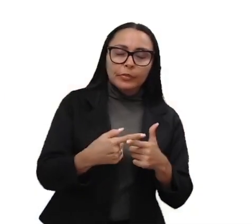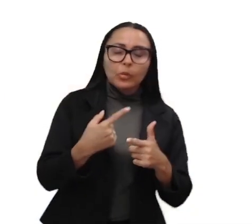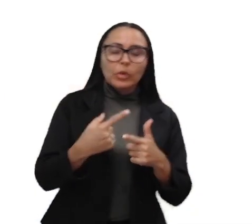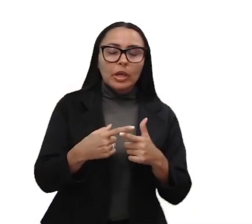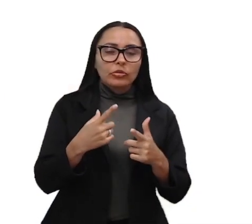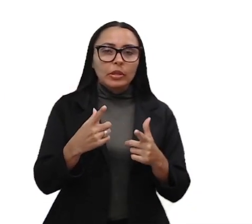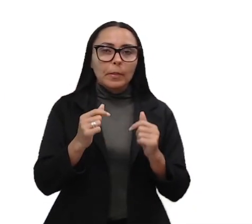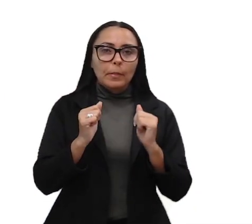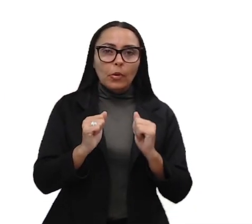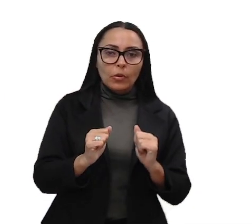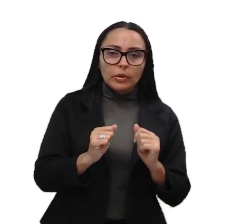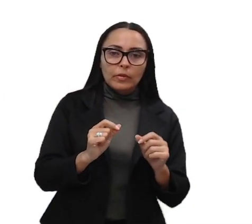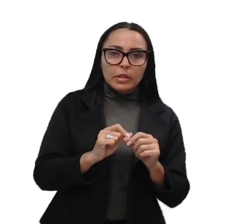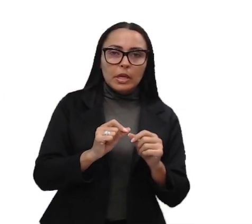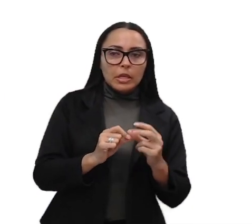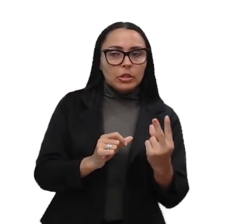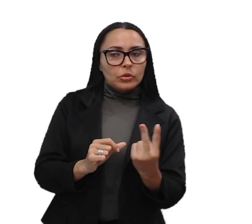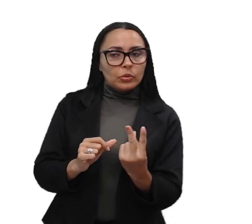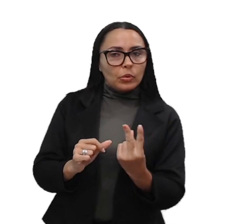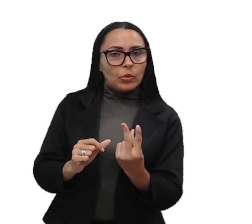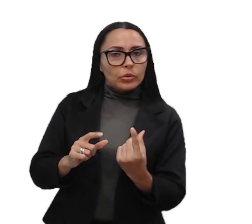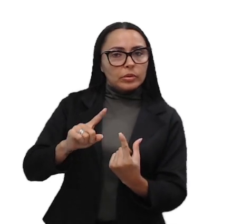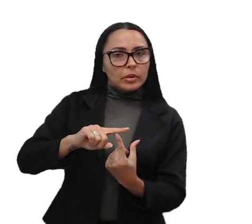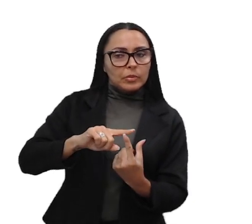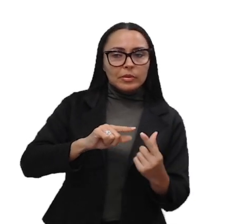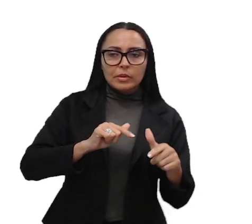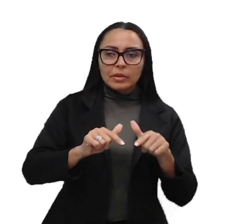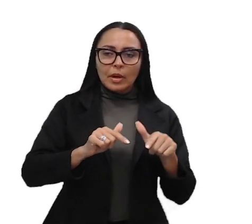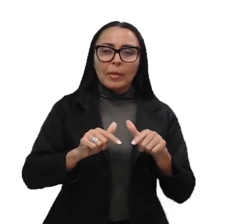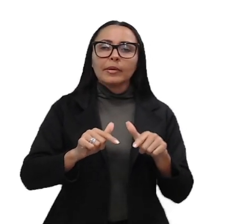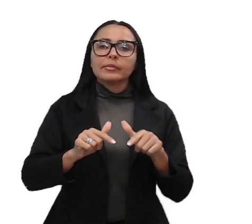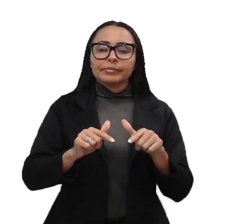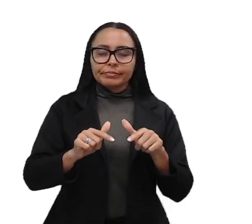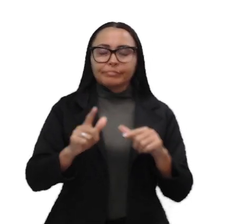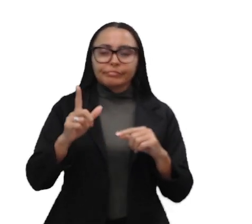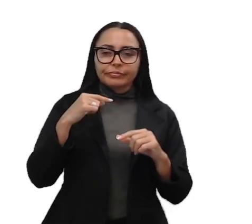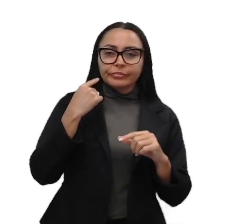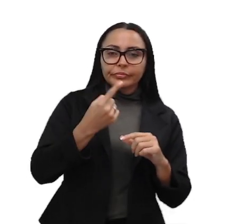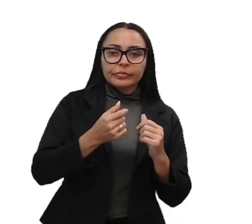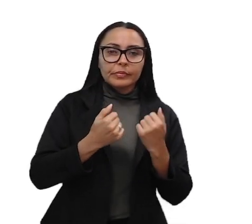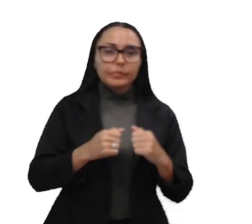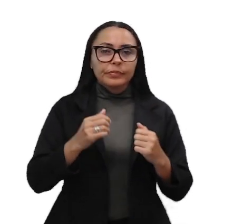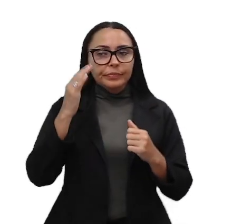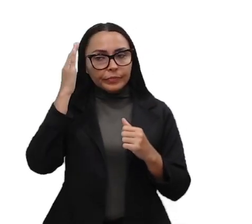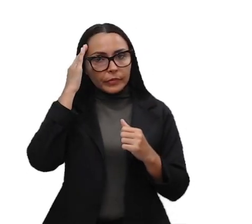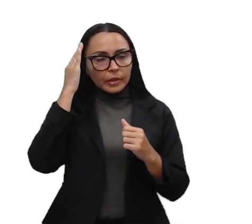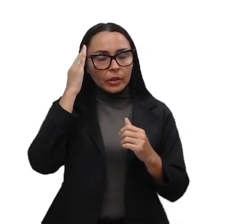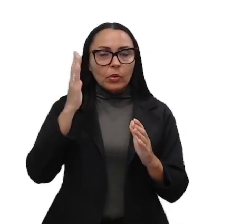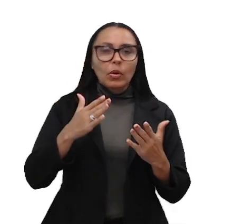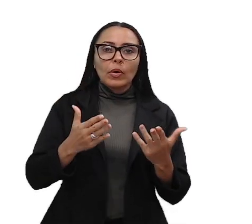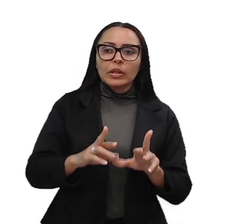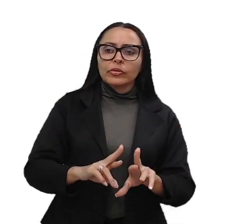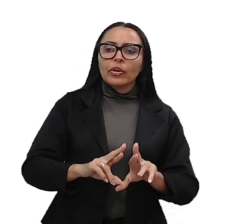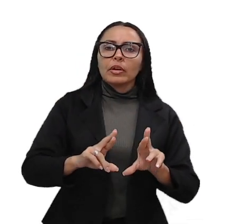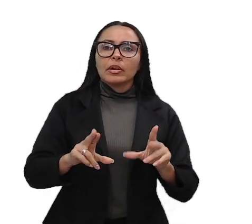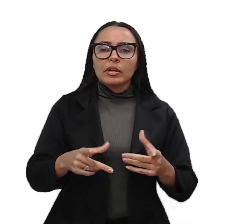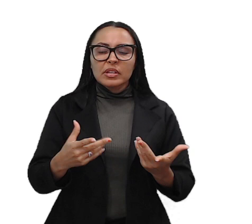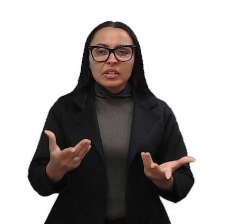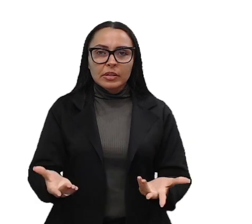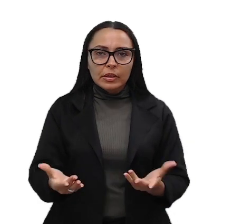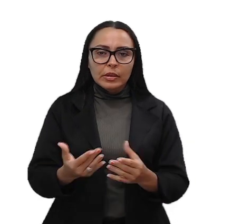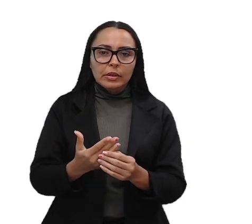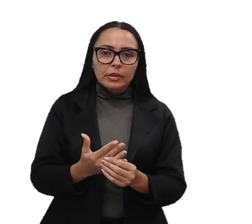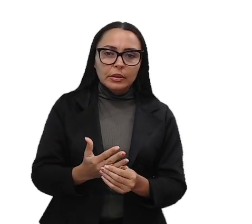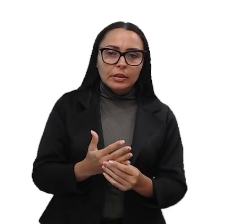pode estar fazendo esses dois tipos de trabalho. Então a gente precisa entender qual é a diferença que o